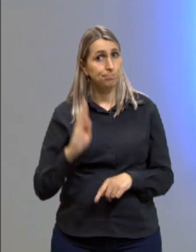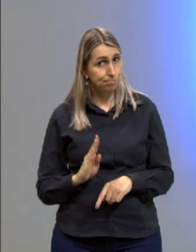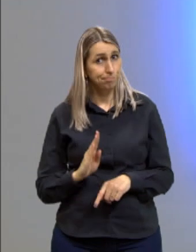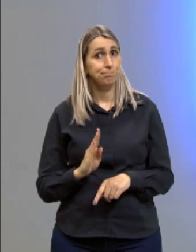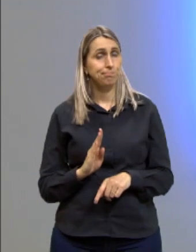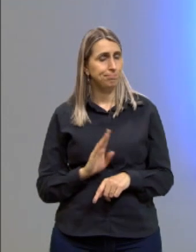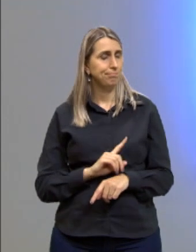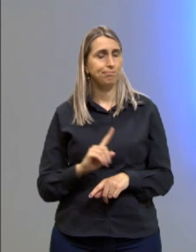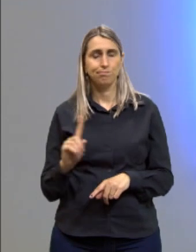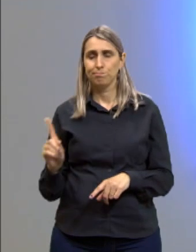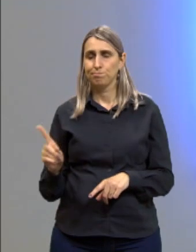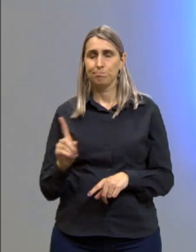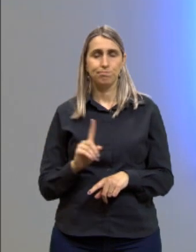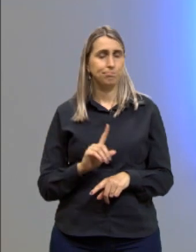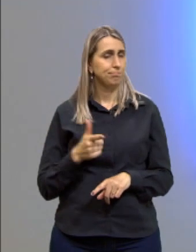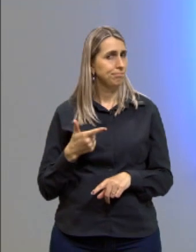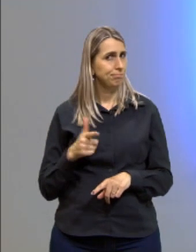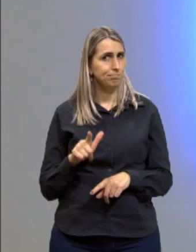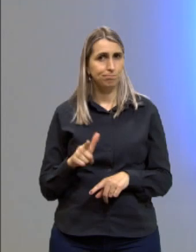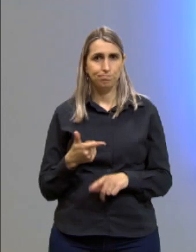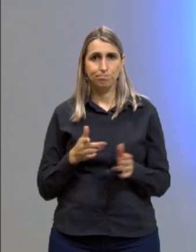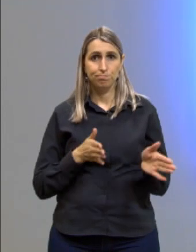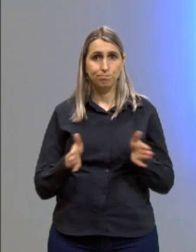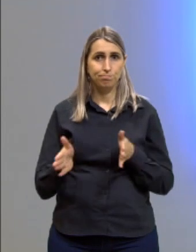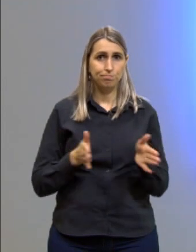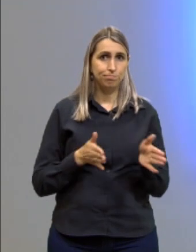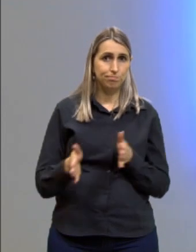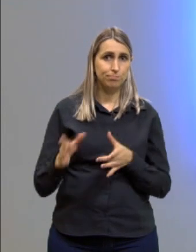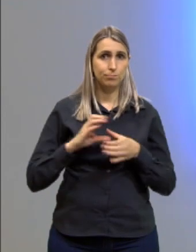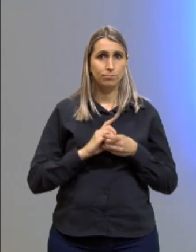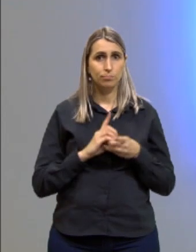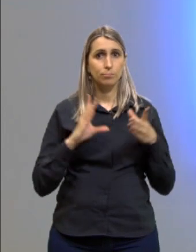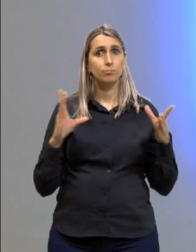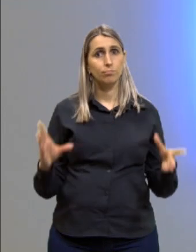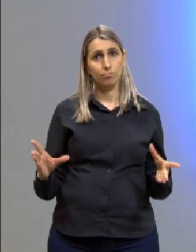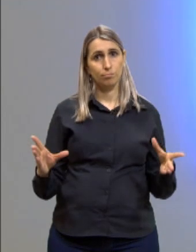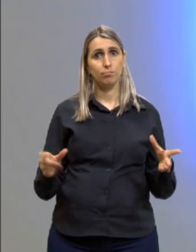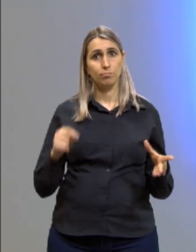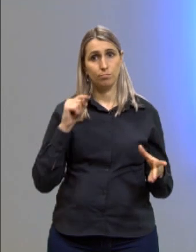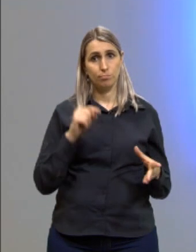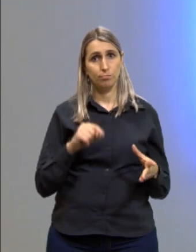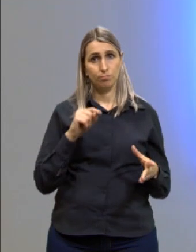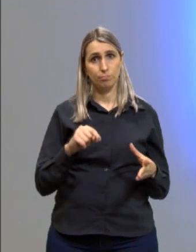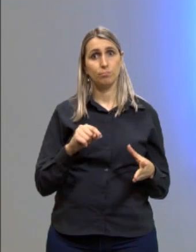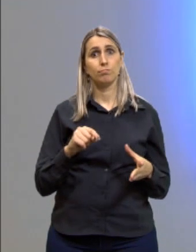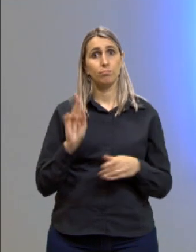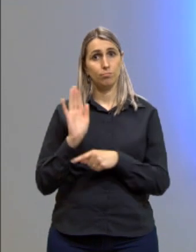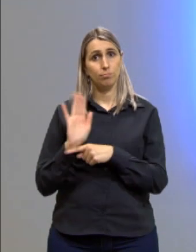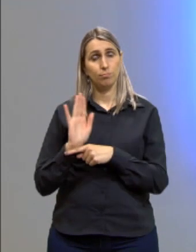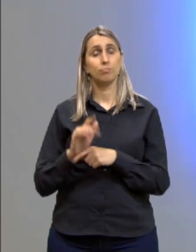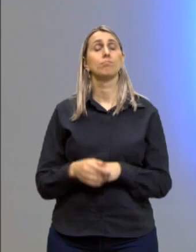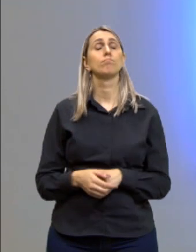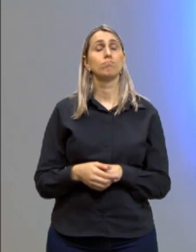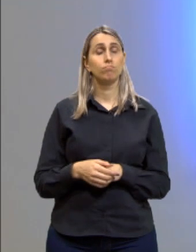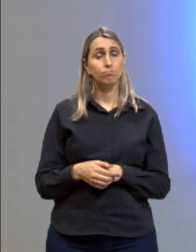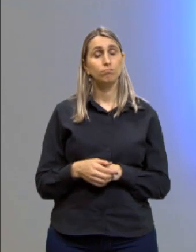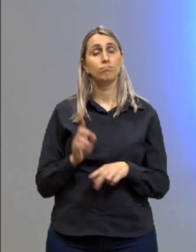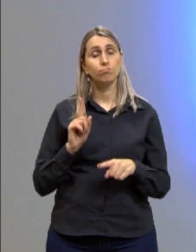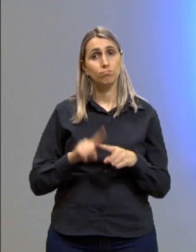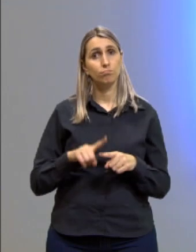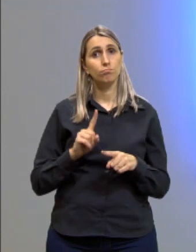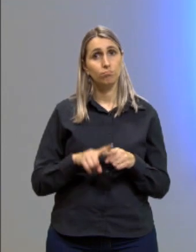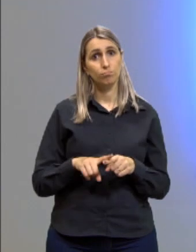não há o acesso democrático a essa mídia, em decorrência